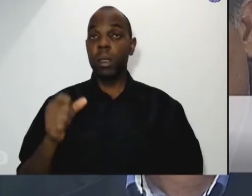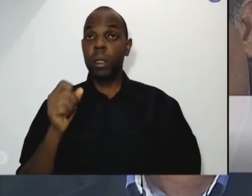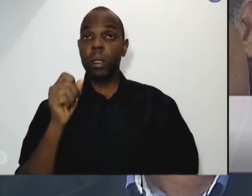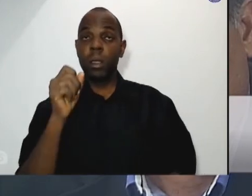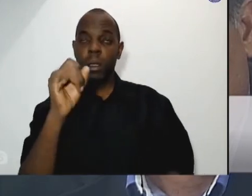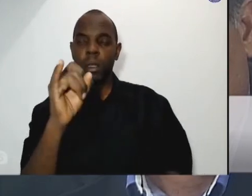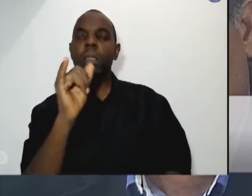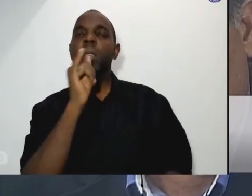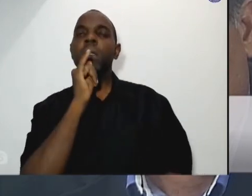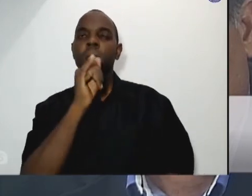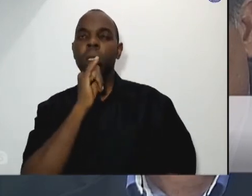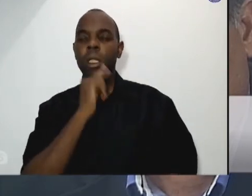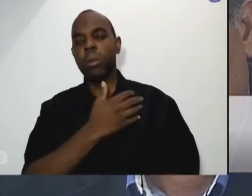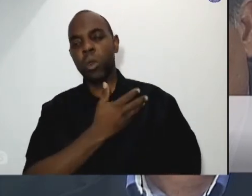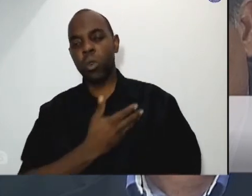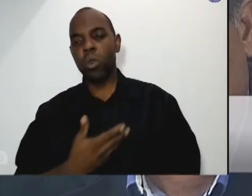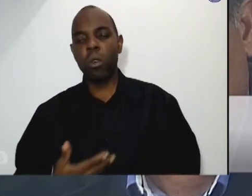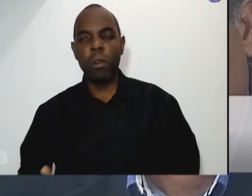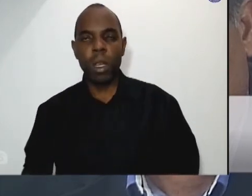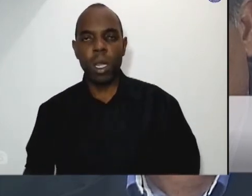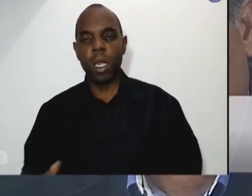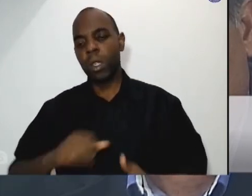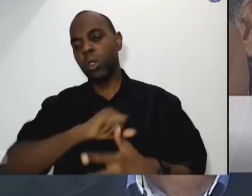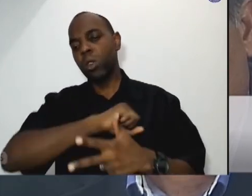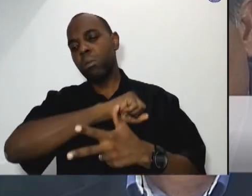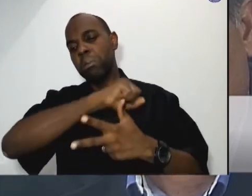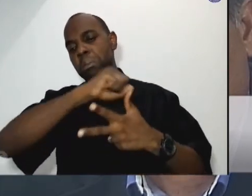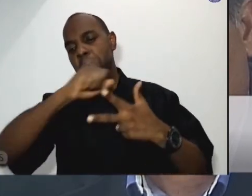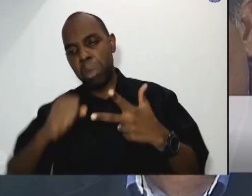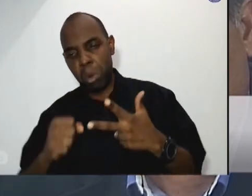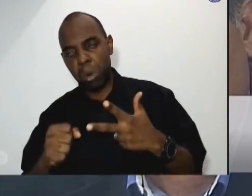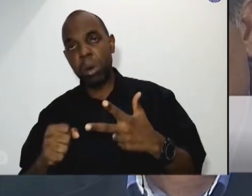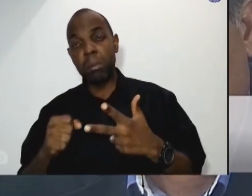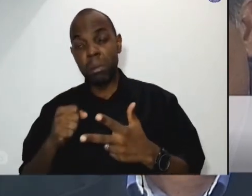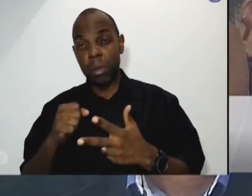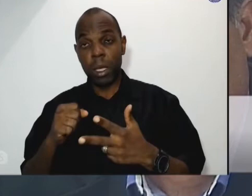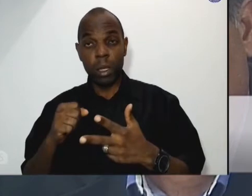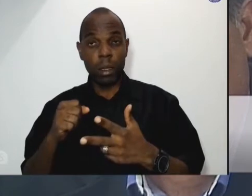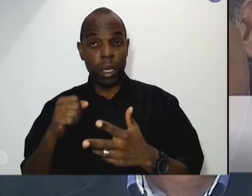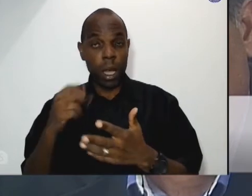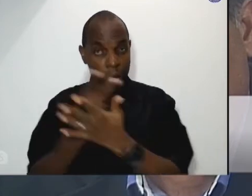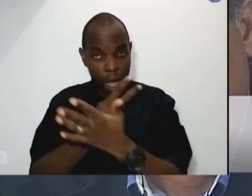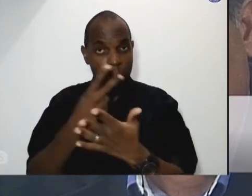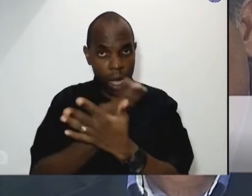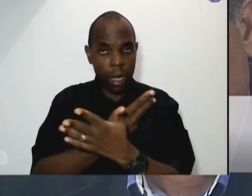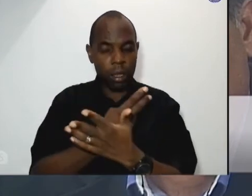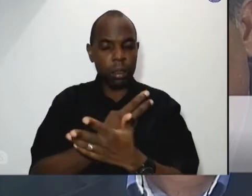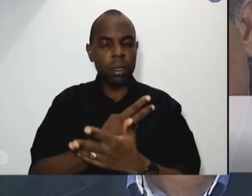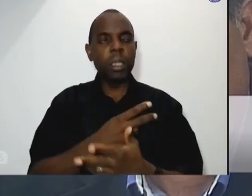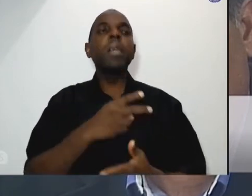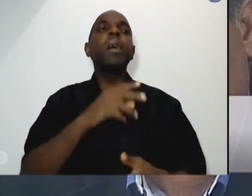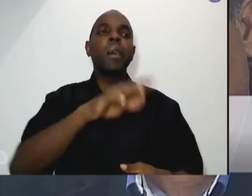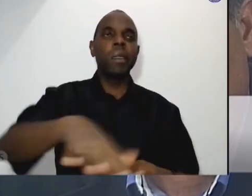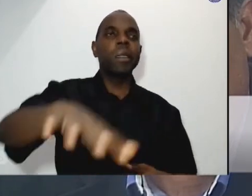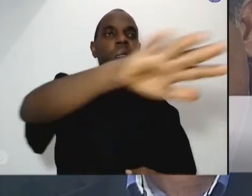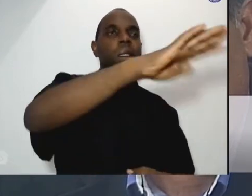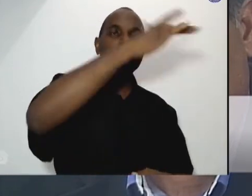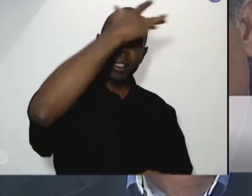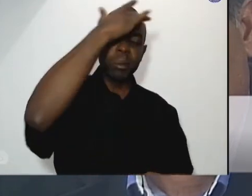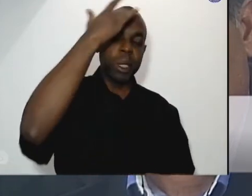até as pessoas então nós temos os desvios de conduta e acaba